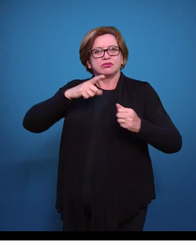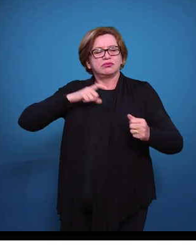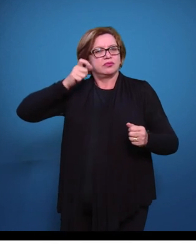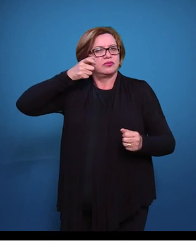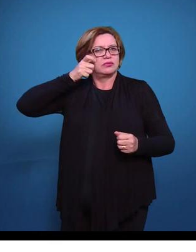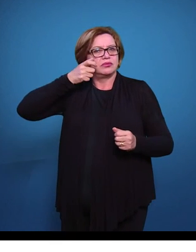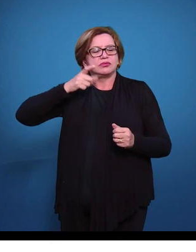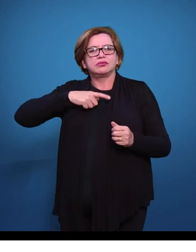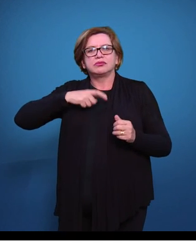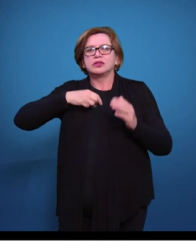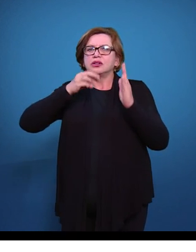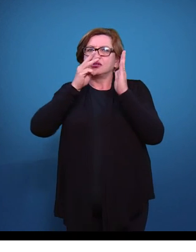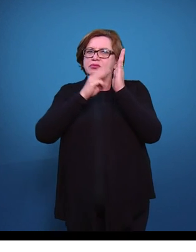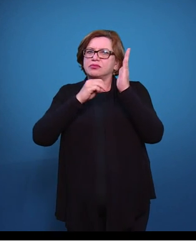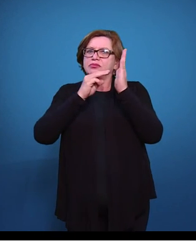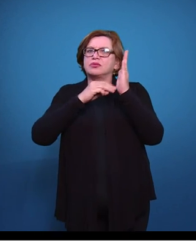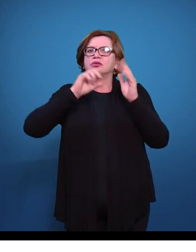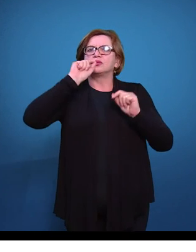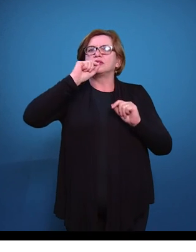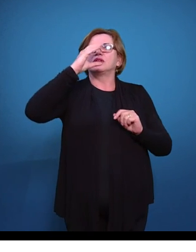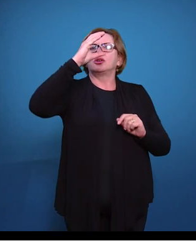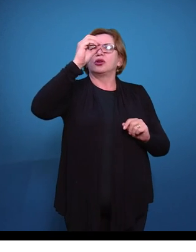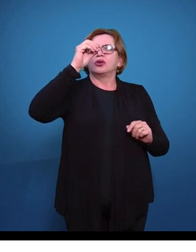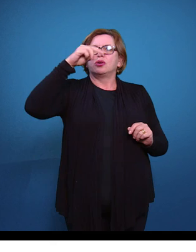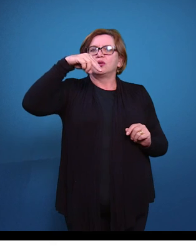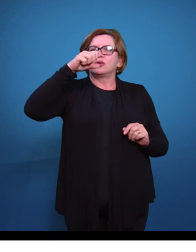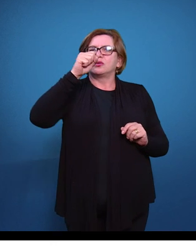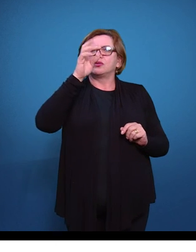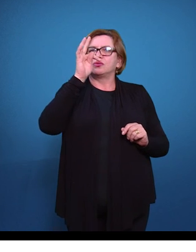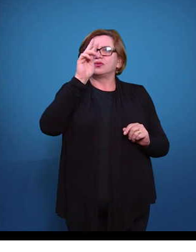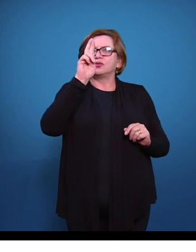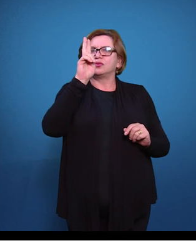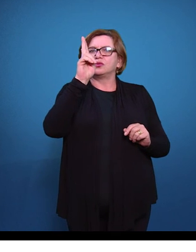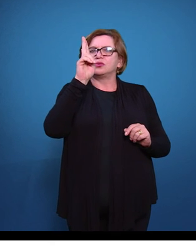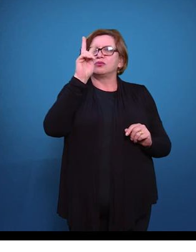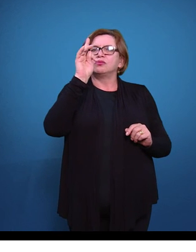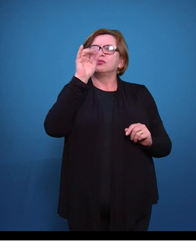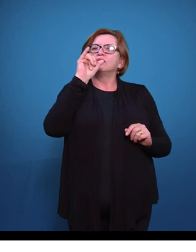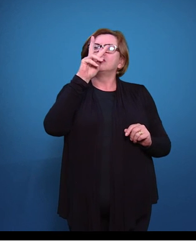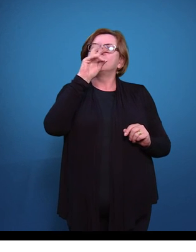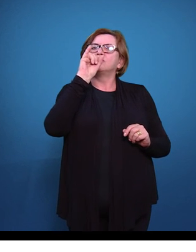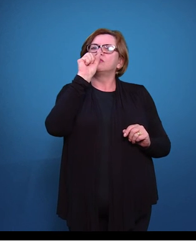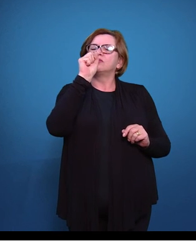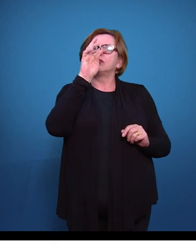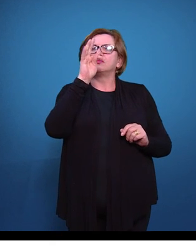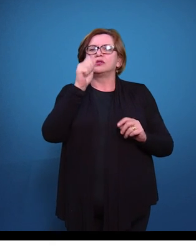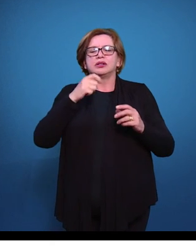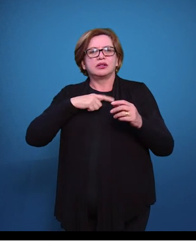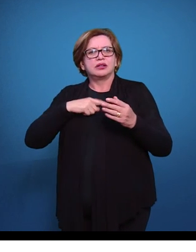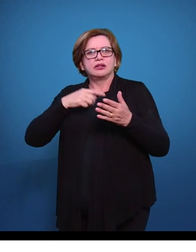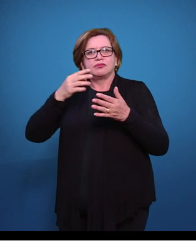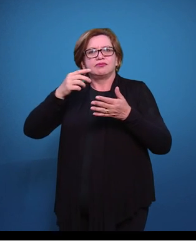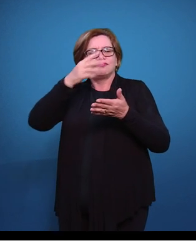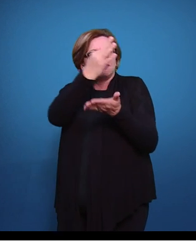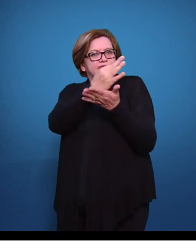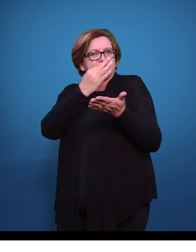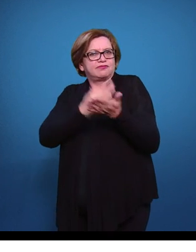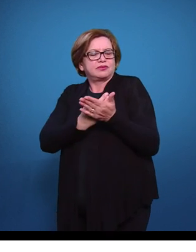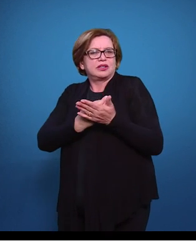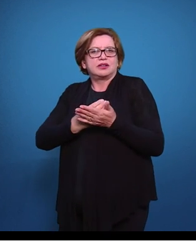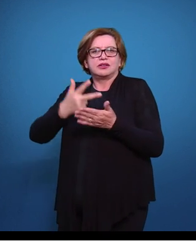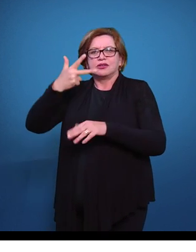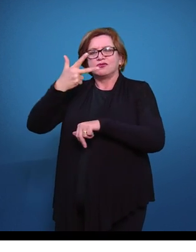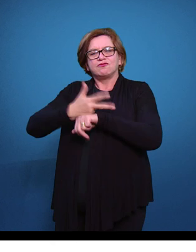distância, com os métodos construtivistas de aprendizado, em colaboração e na convergência entre textos, áudios e vídeos,